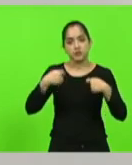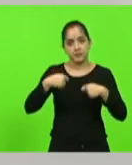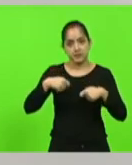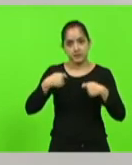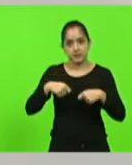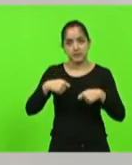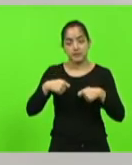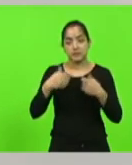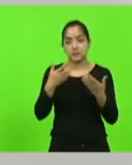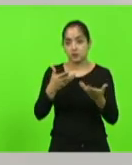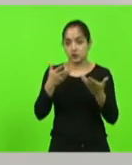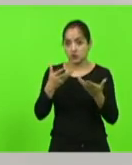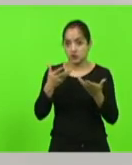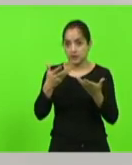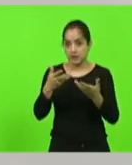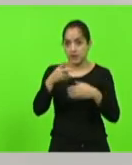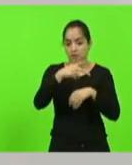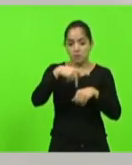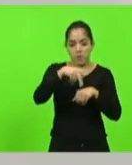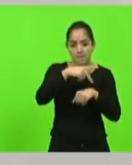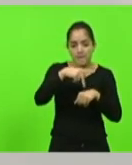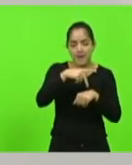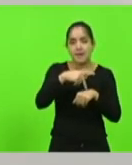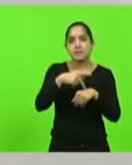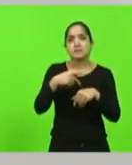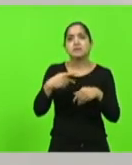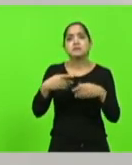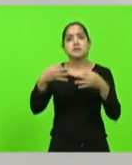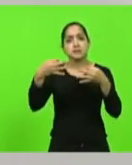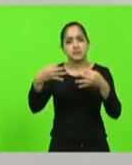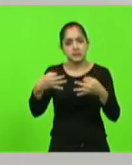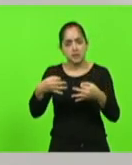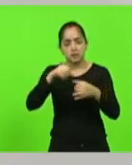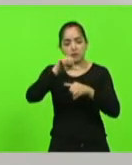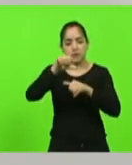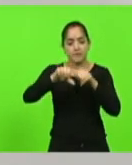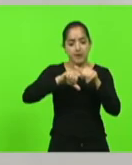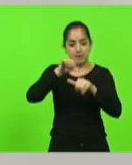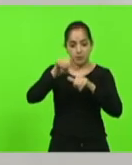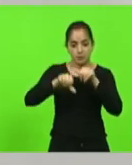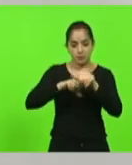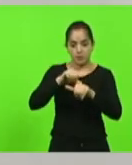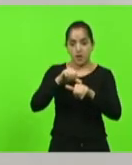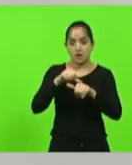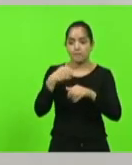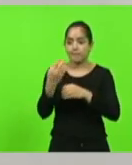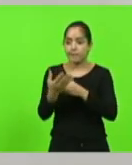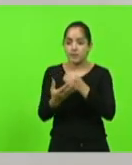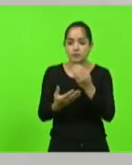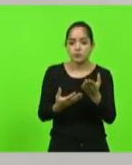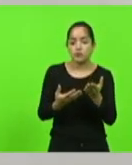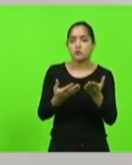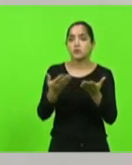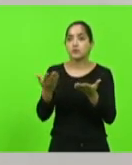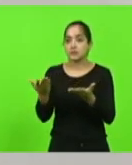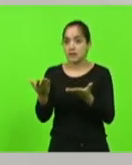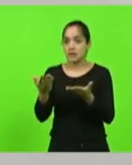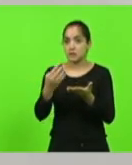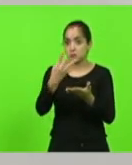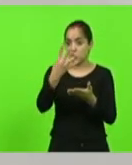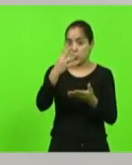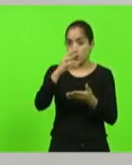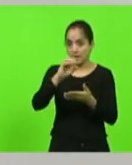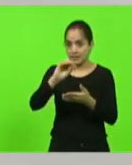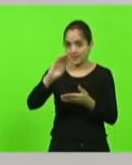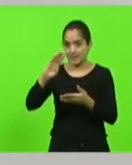se quisermos sermos um país decente, um país que vai mudar, que vai conseguir oferecer oportunidade para os 40 milhões de